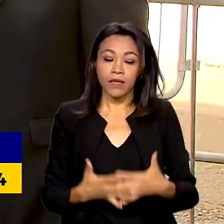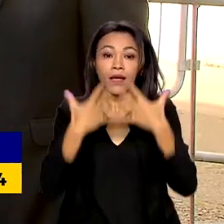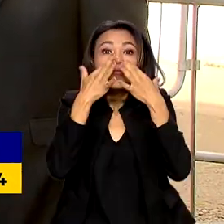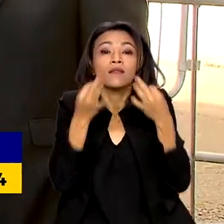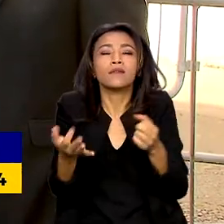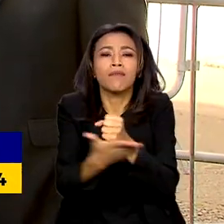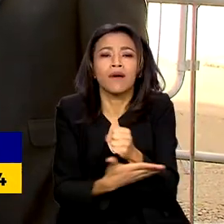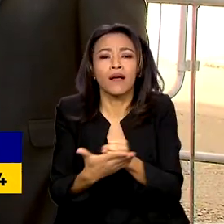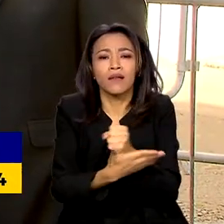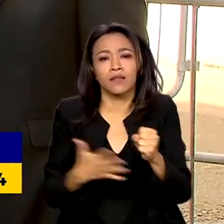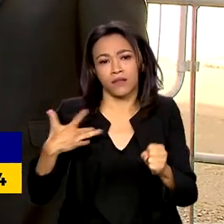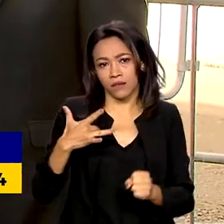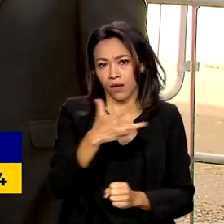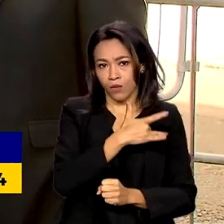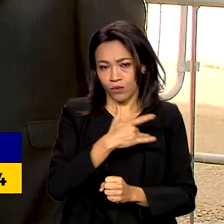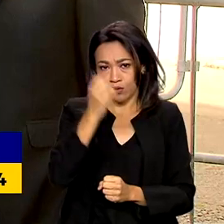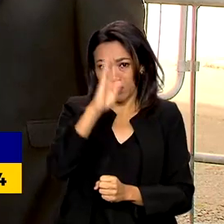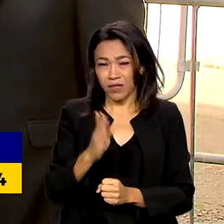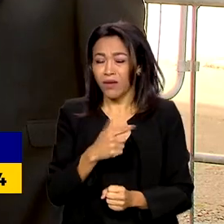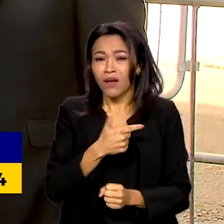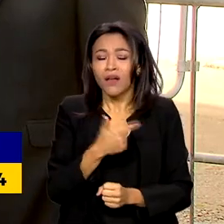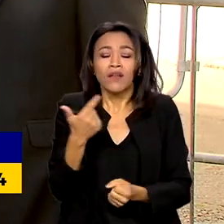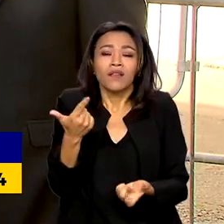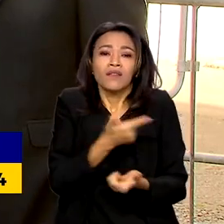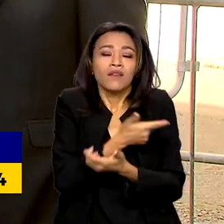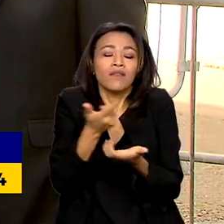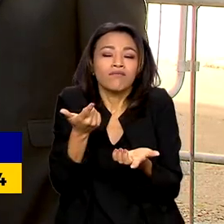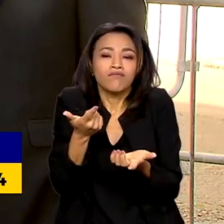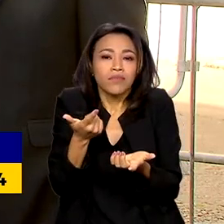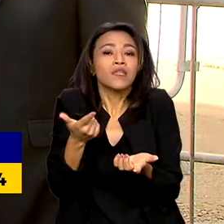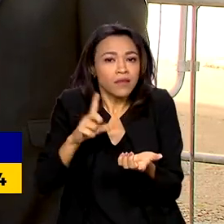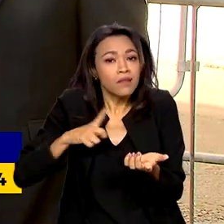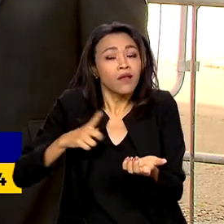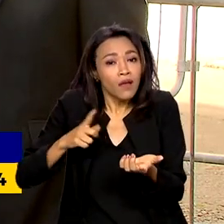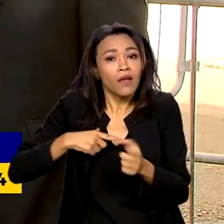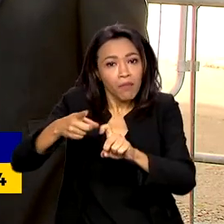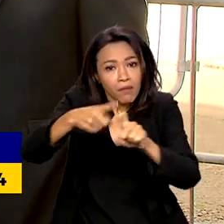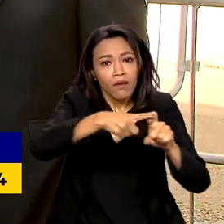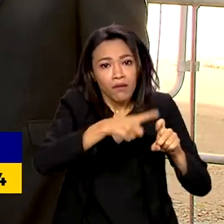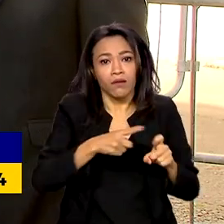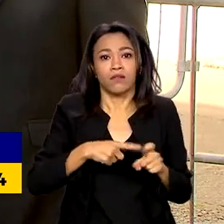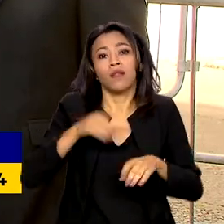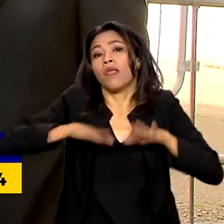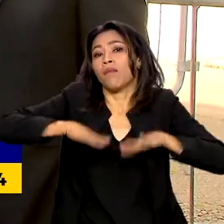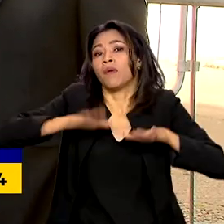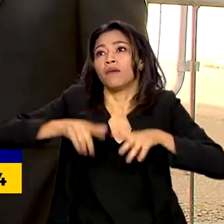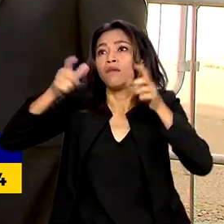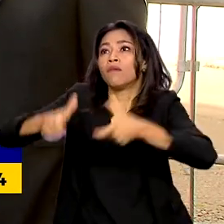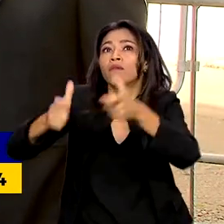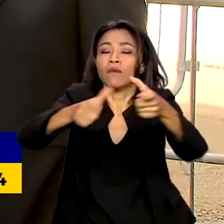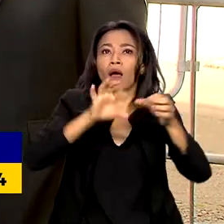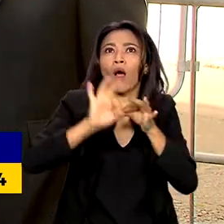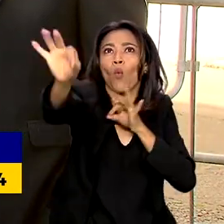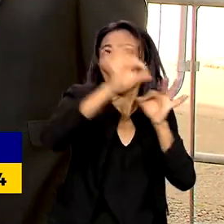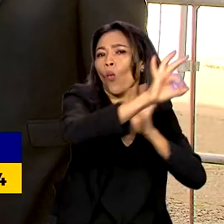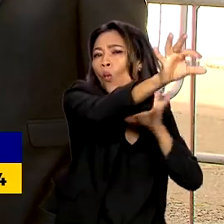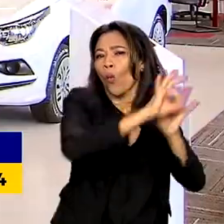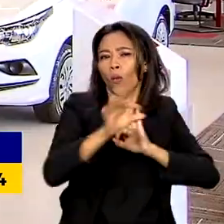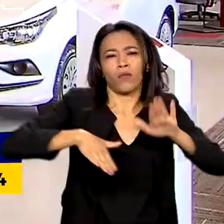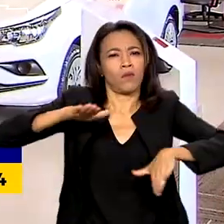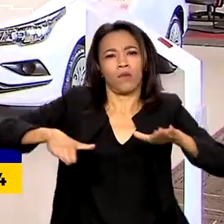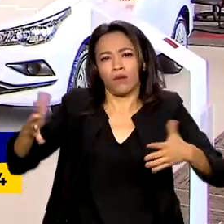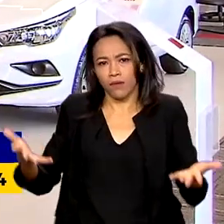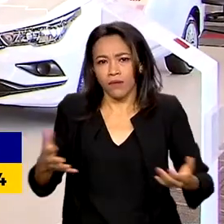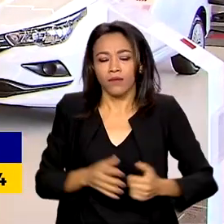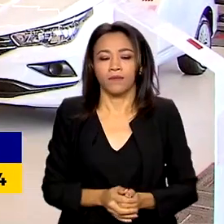brasileira não tenha carência de provimento médico, independente da região onde a nossa atenção básica esteja já implantada.